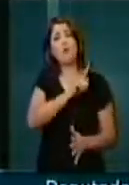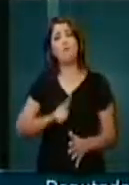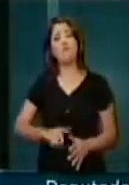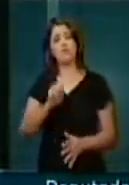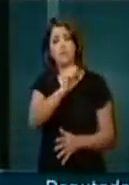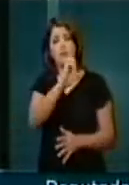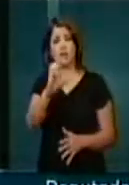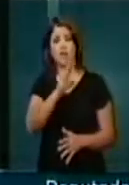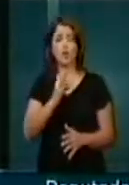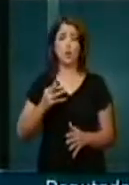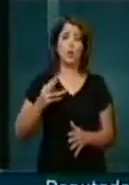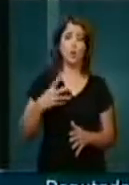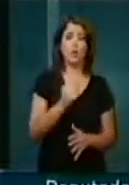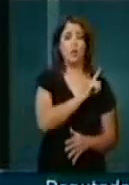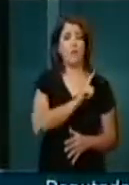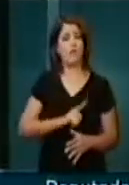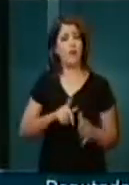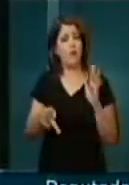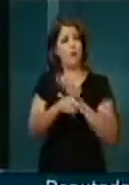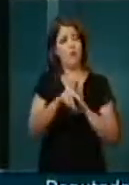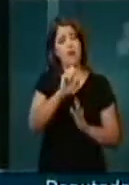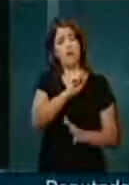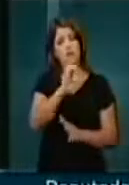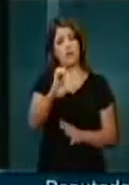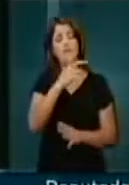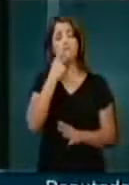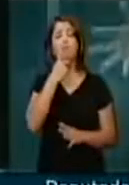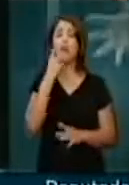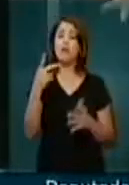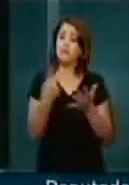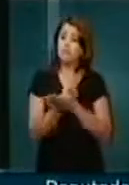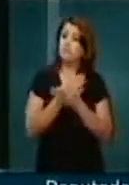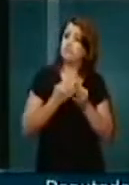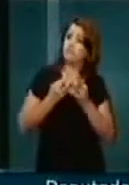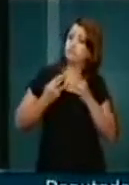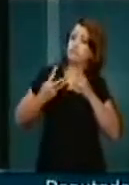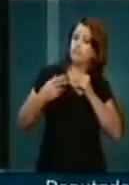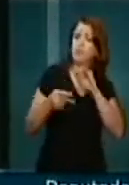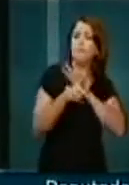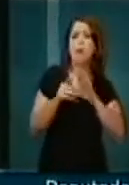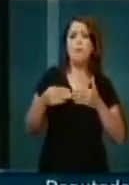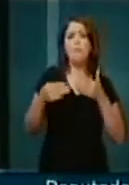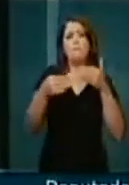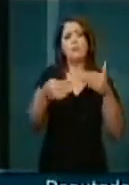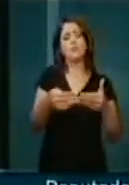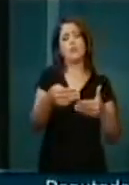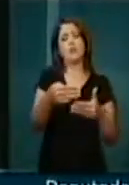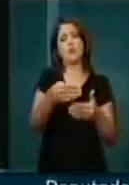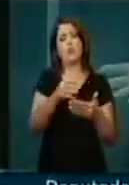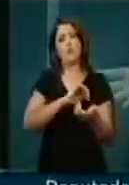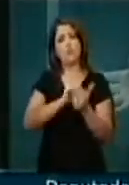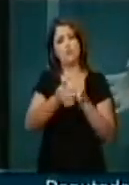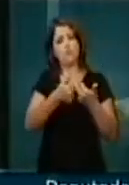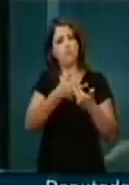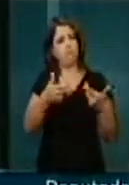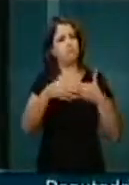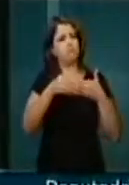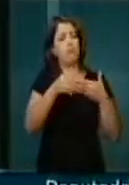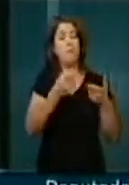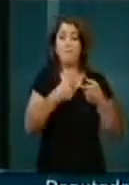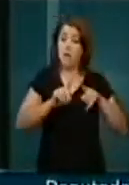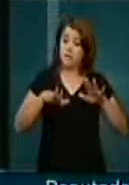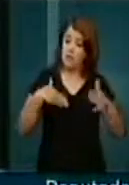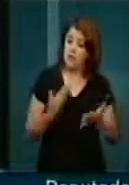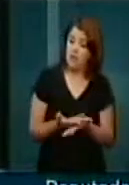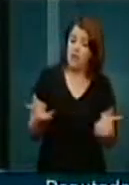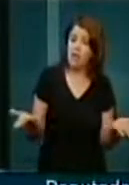todos os governadores de Santa Catarina, têm levantado esse assunto ao Ministério do Transporte. Mas até agora nada.